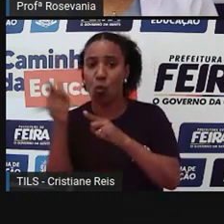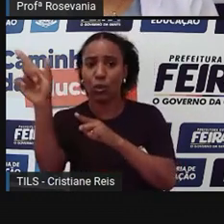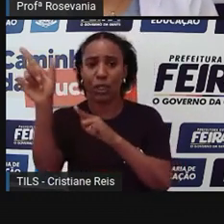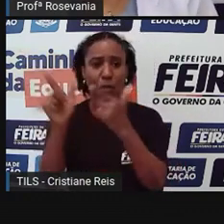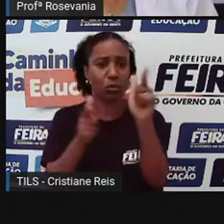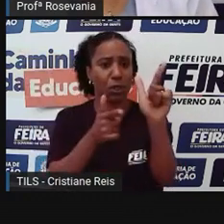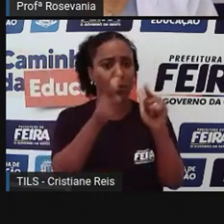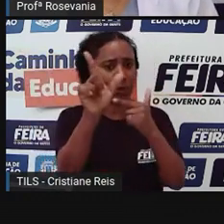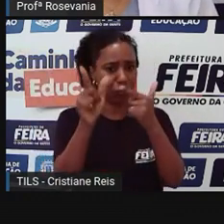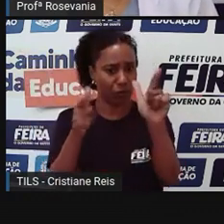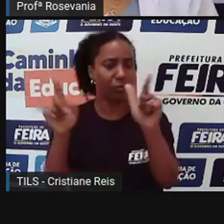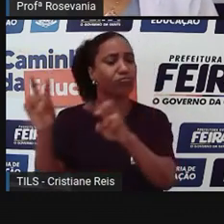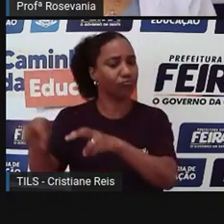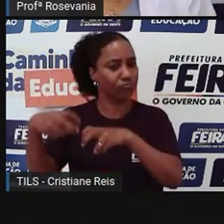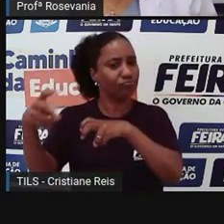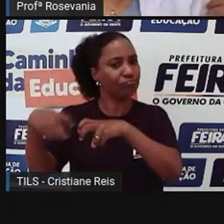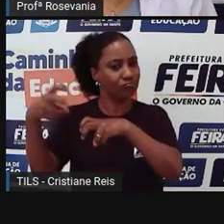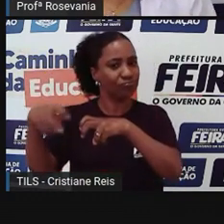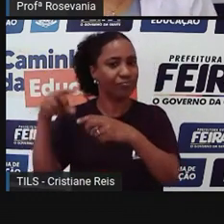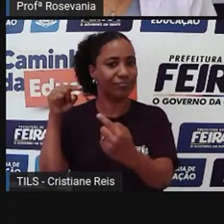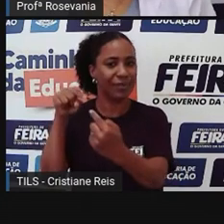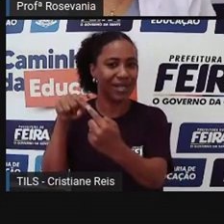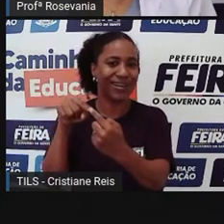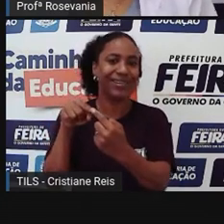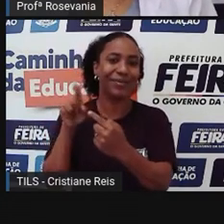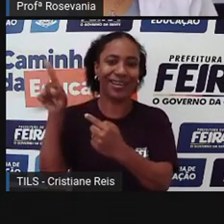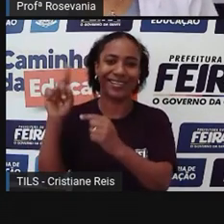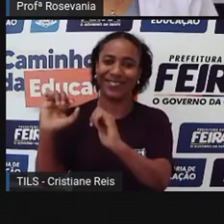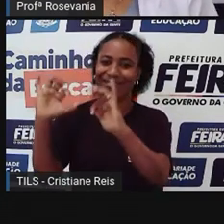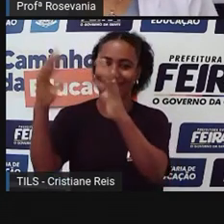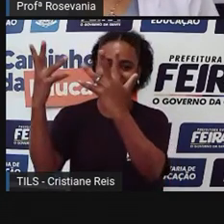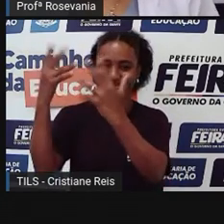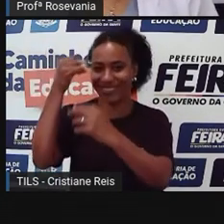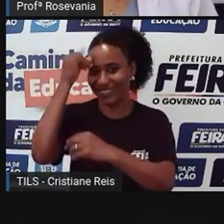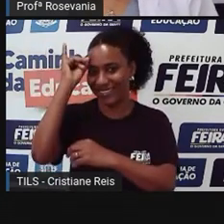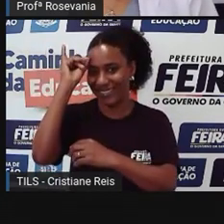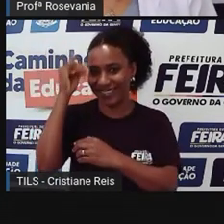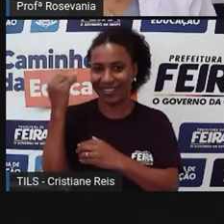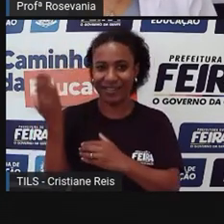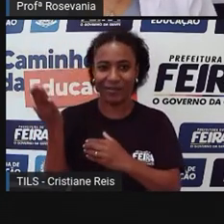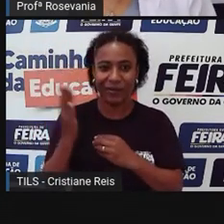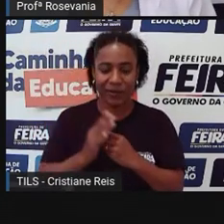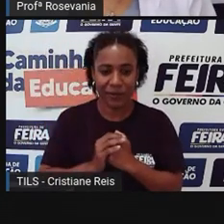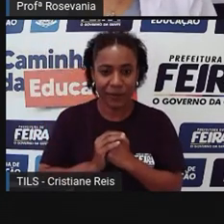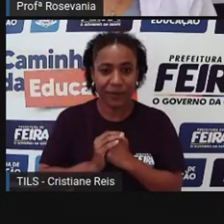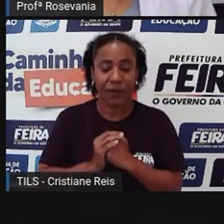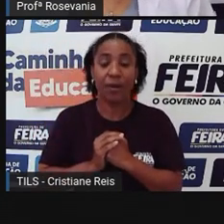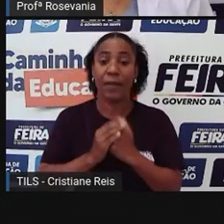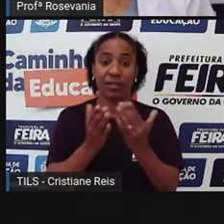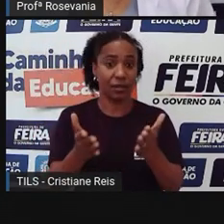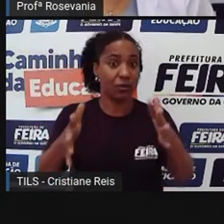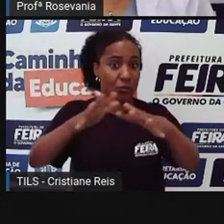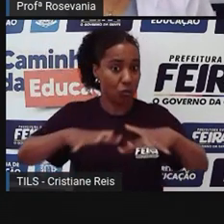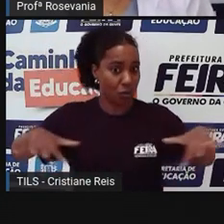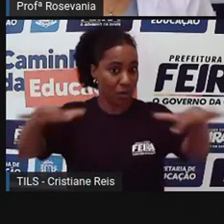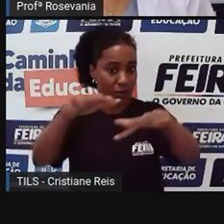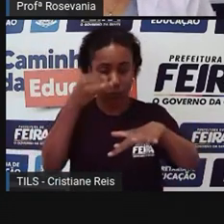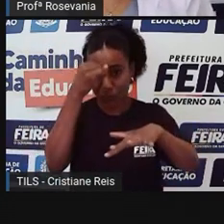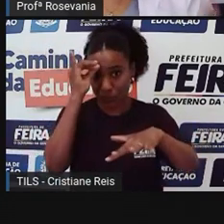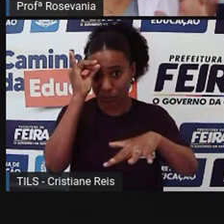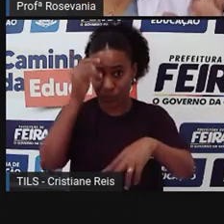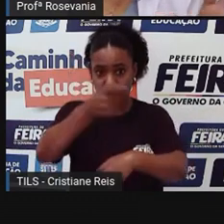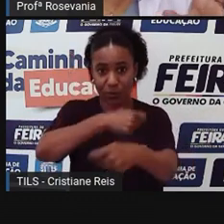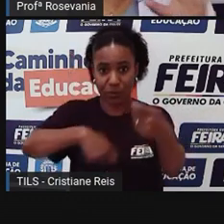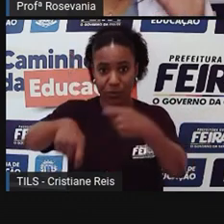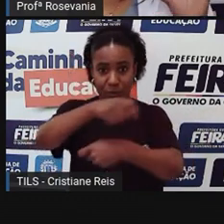agricultura, viu, lá na Expofeira, mas aqui no campo do gado é somente mesmo essa comercialização de animais,